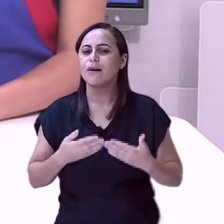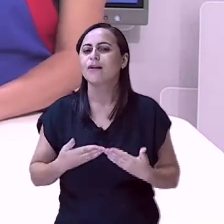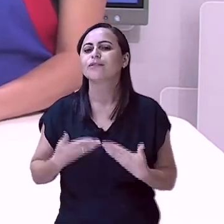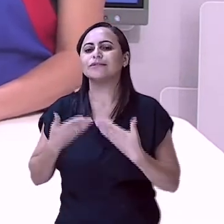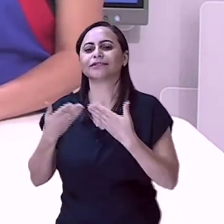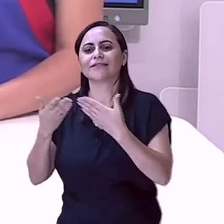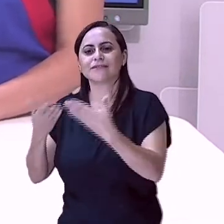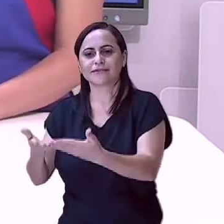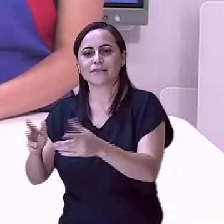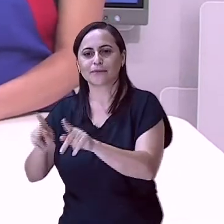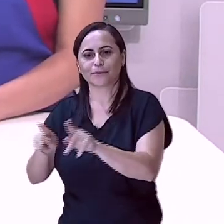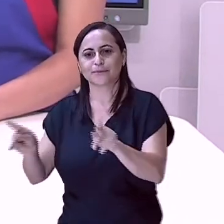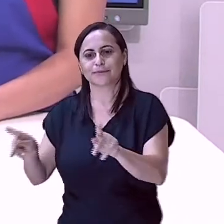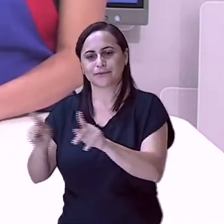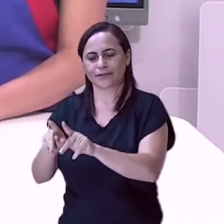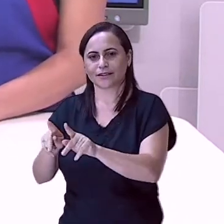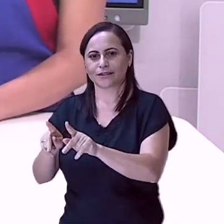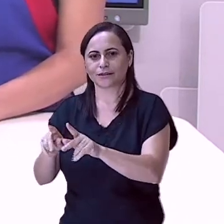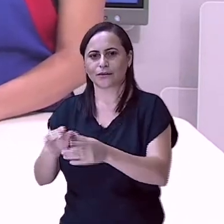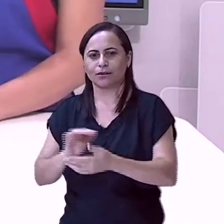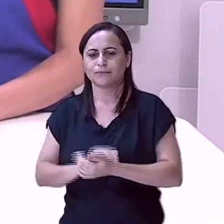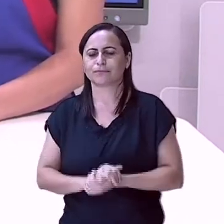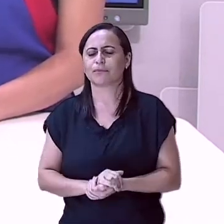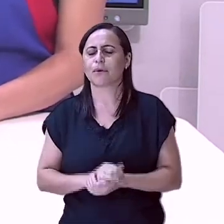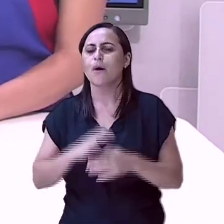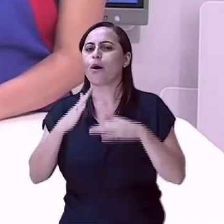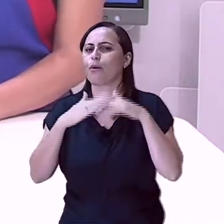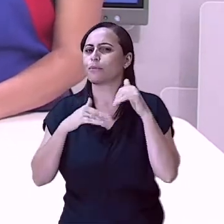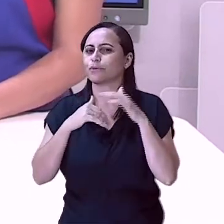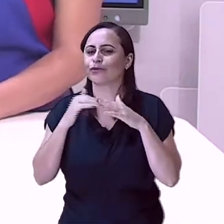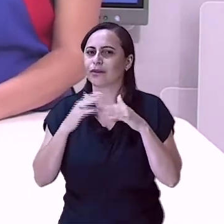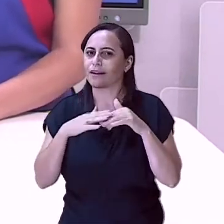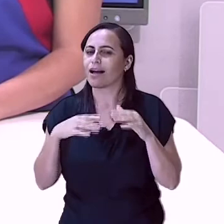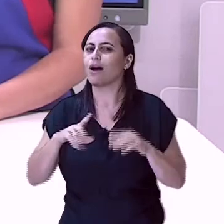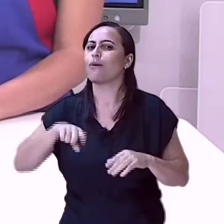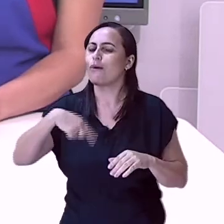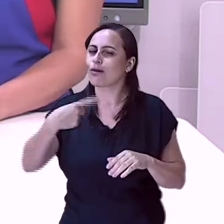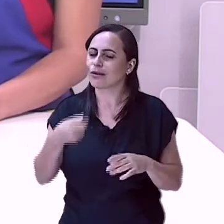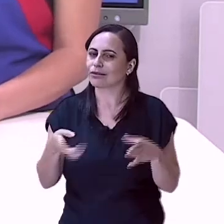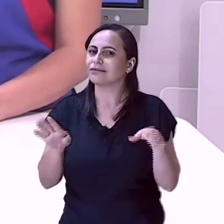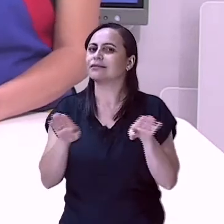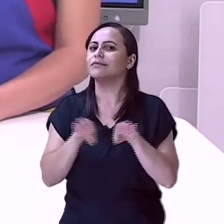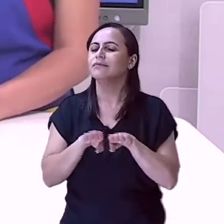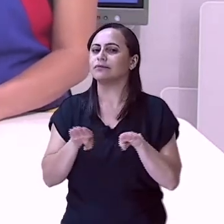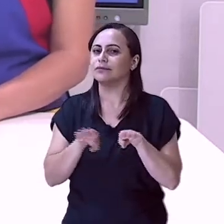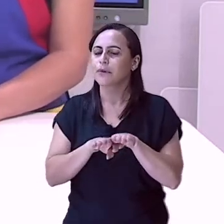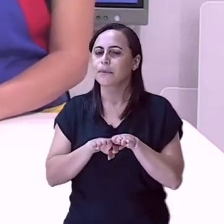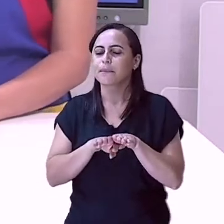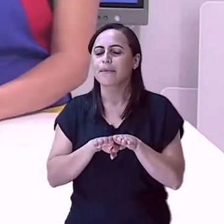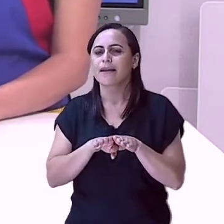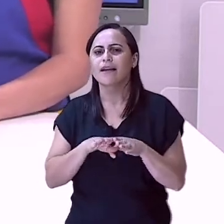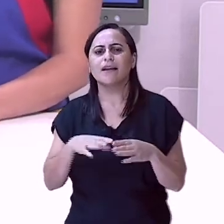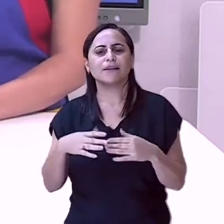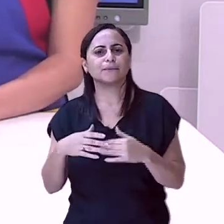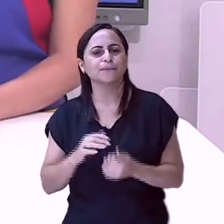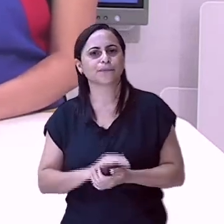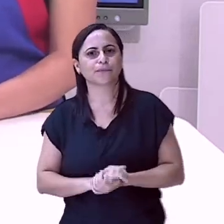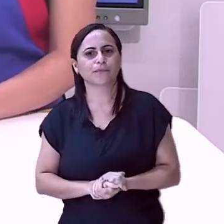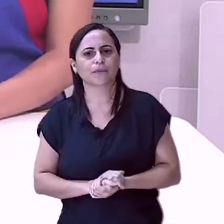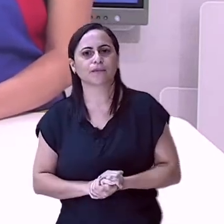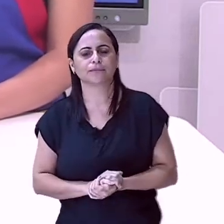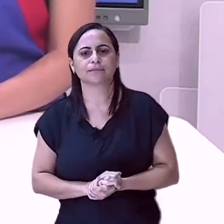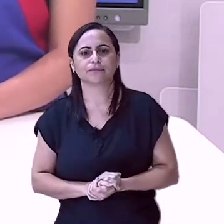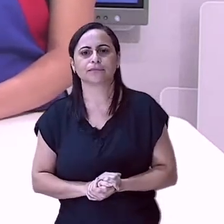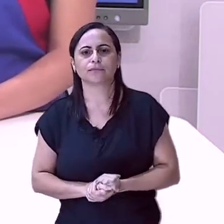Ela vai ficar muito feliz. Pode ser o outro profissional? Sim! Um profissional que você conhece, profissional da saúde, né? Pode ser.